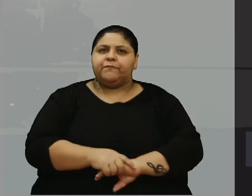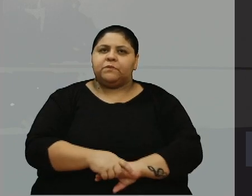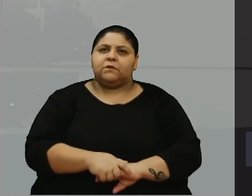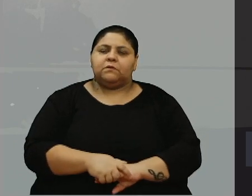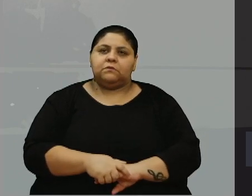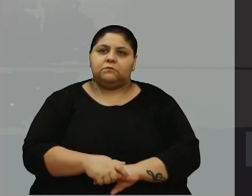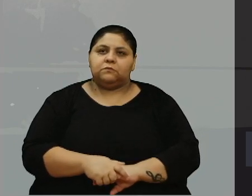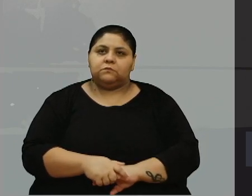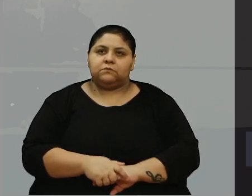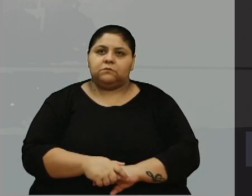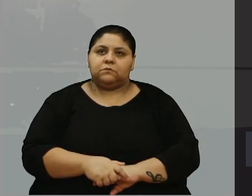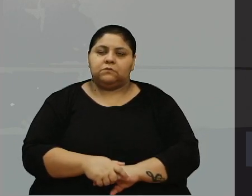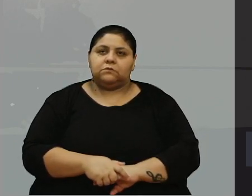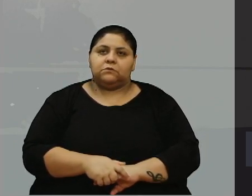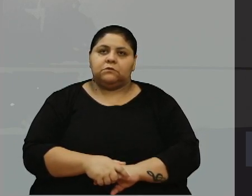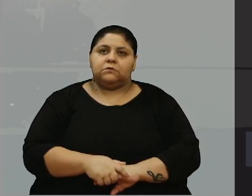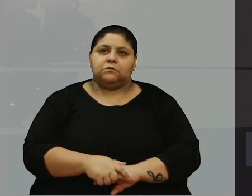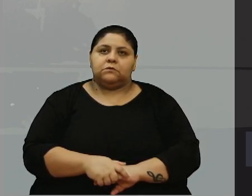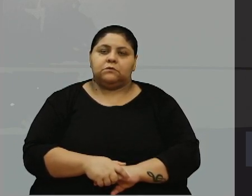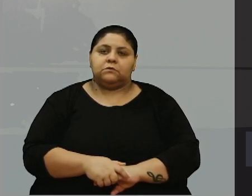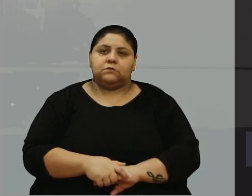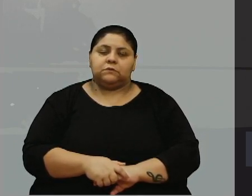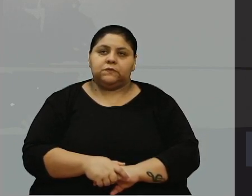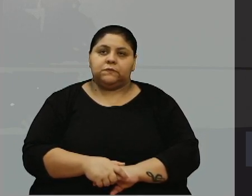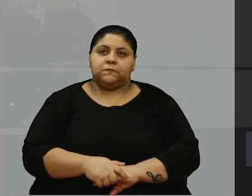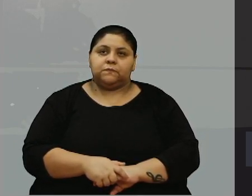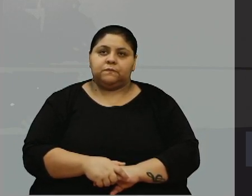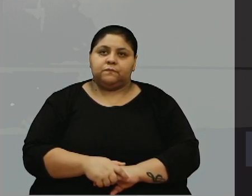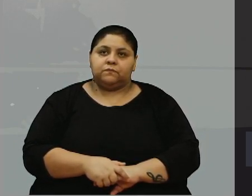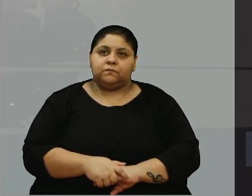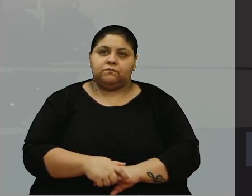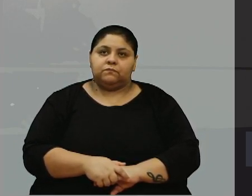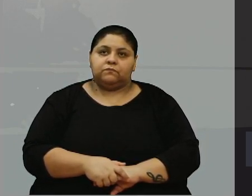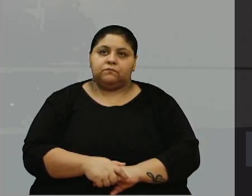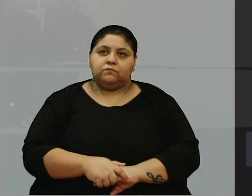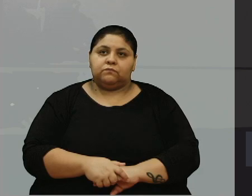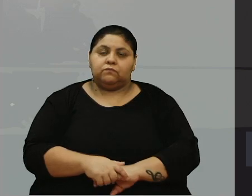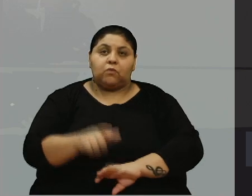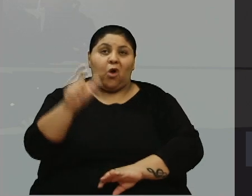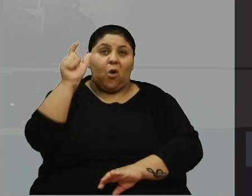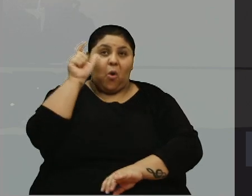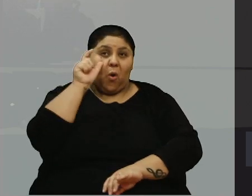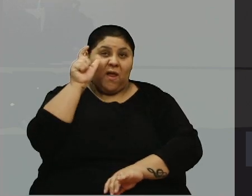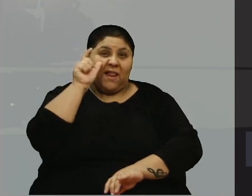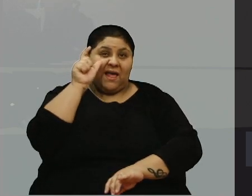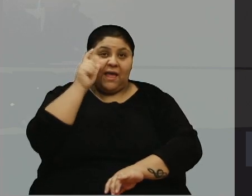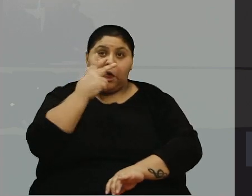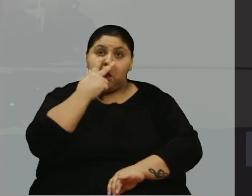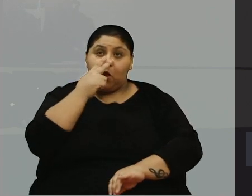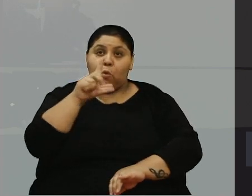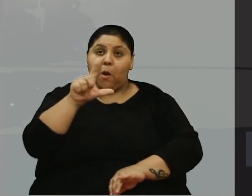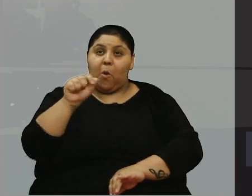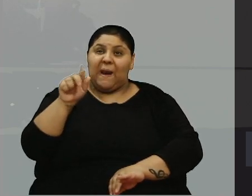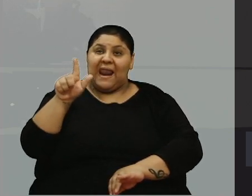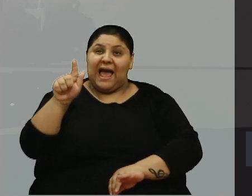Eu postei agora em há pouco, tá? Olha, parece um lago ali, Estão vendo?